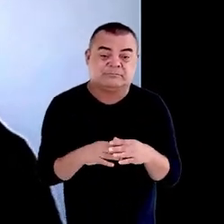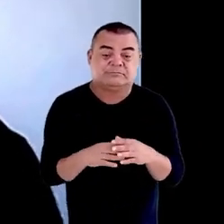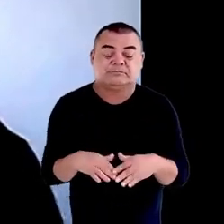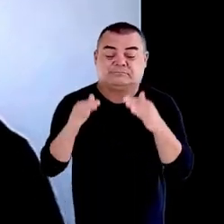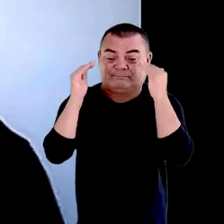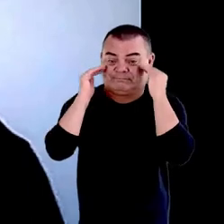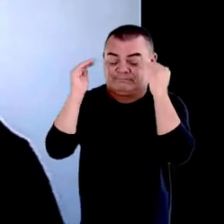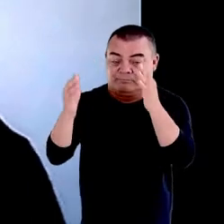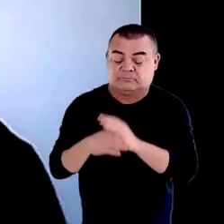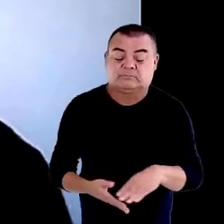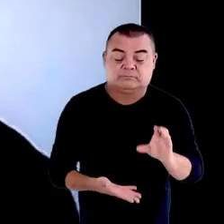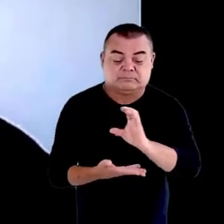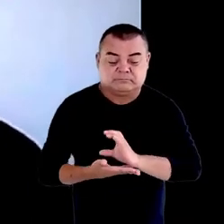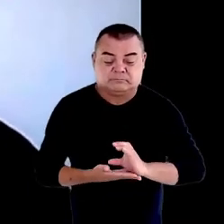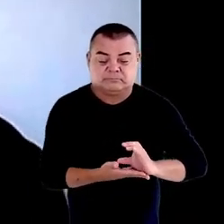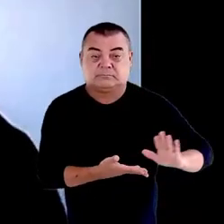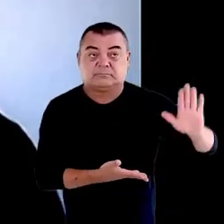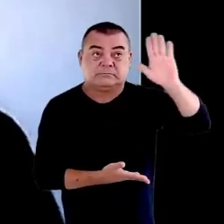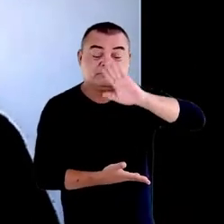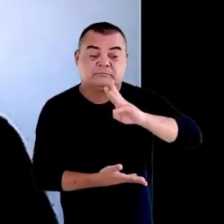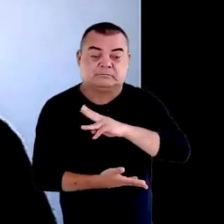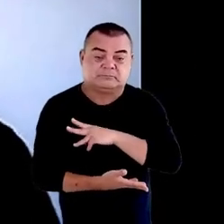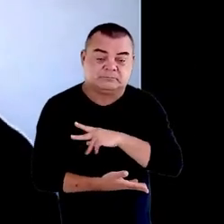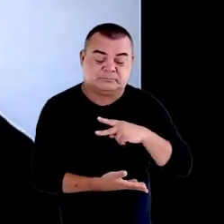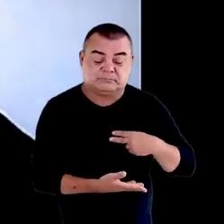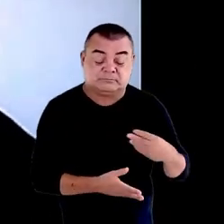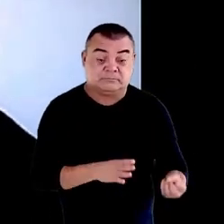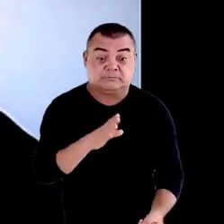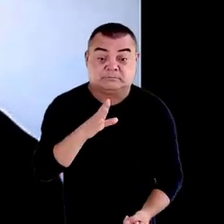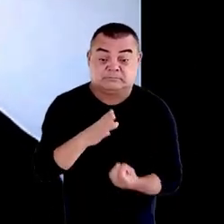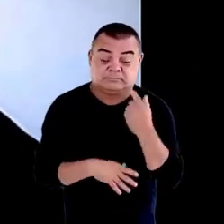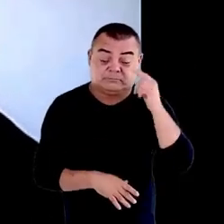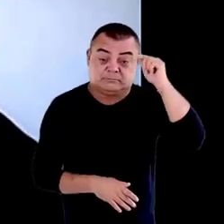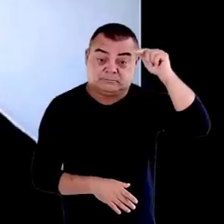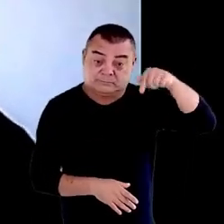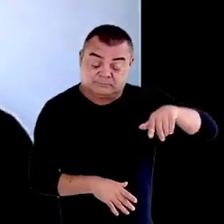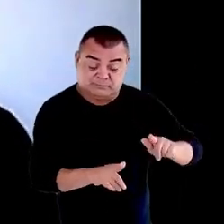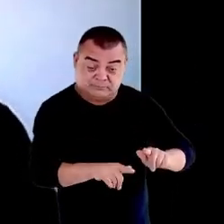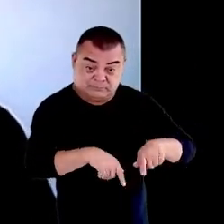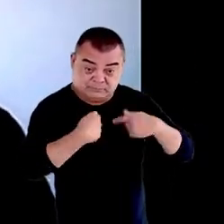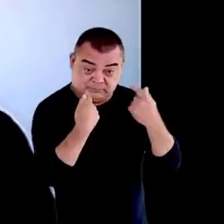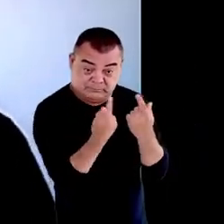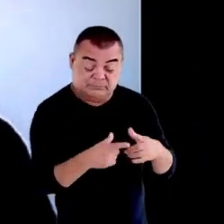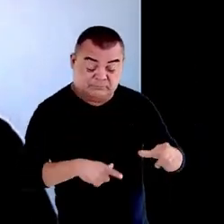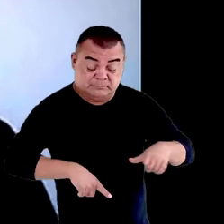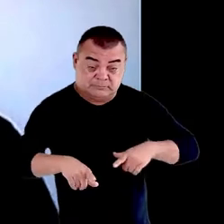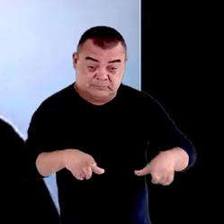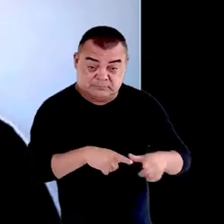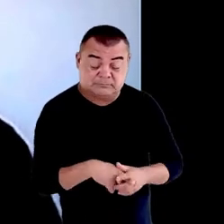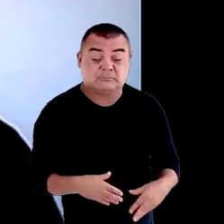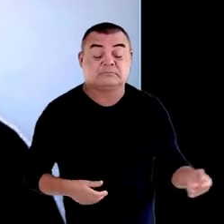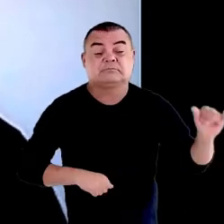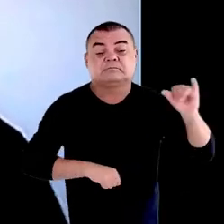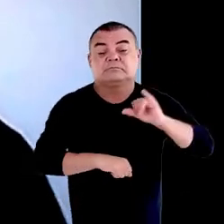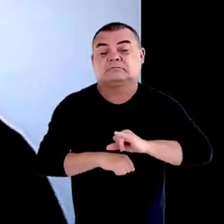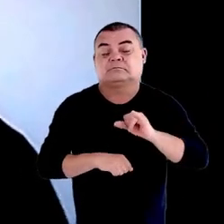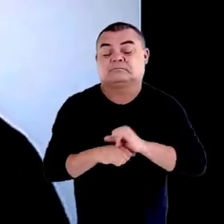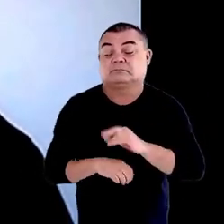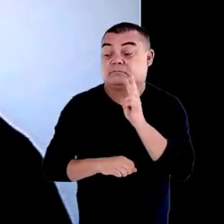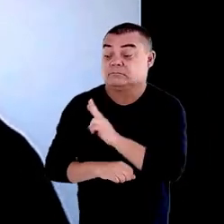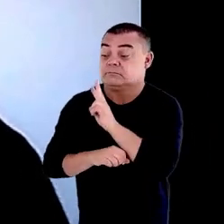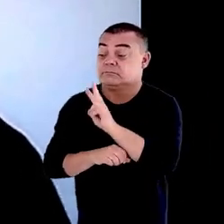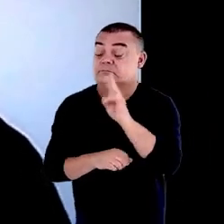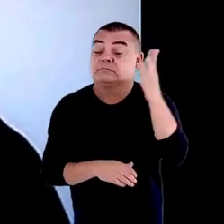o Conselho Nacional do Ministério Público na criação desse grupo de trabalho e coloco o Observatório